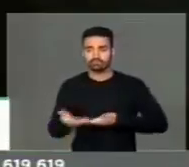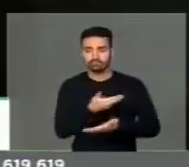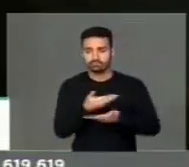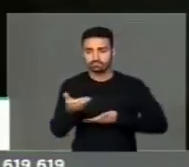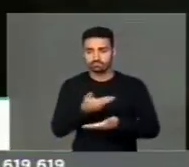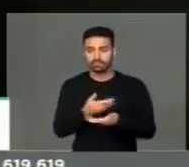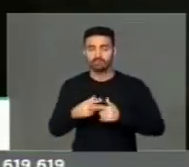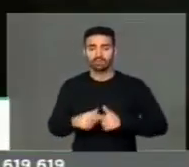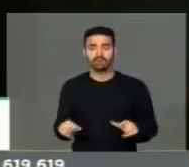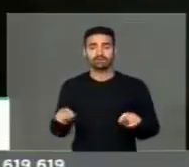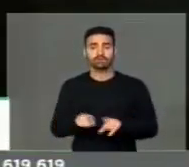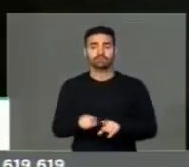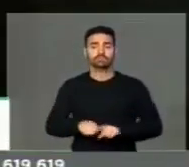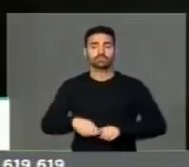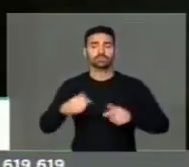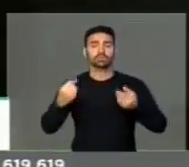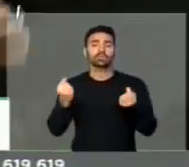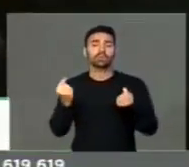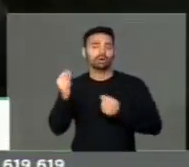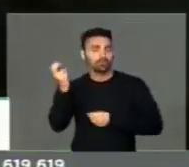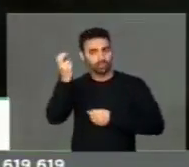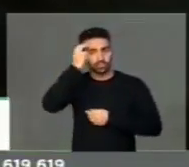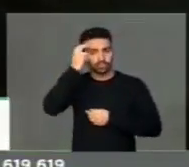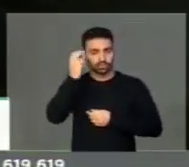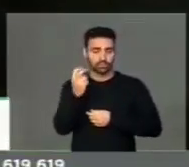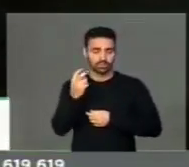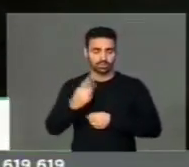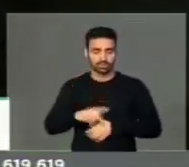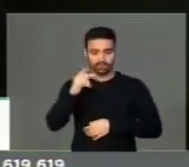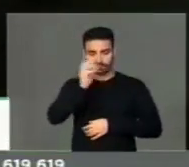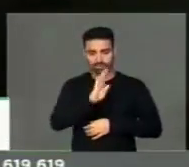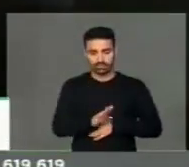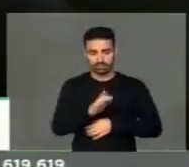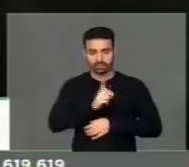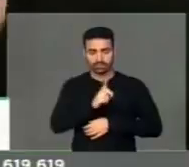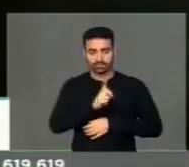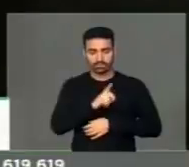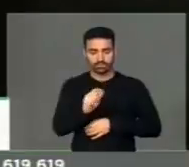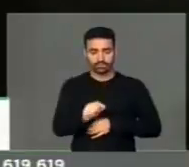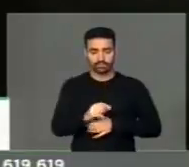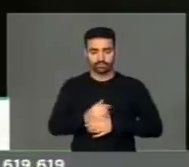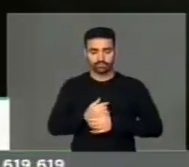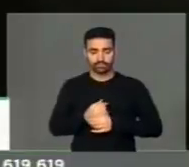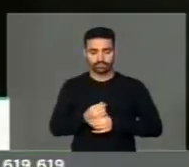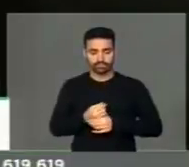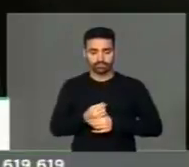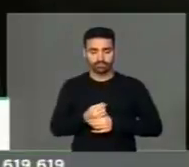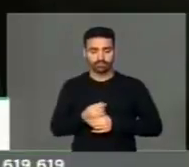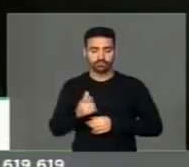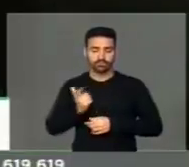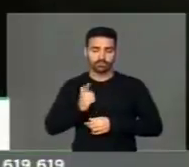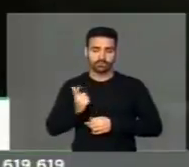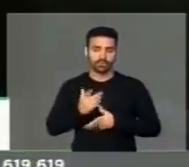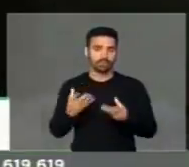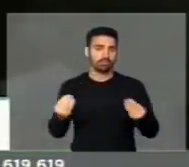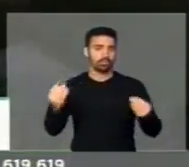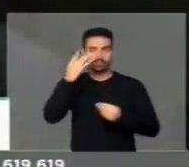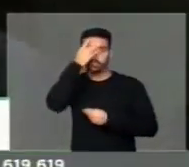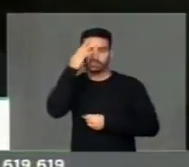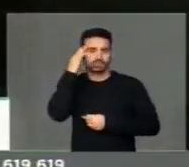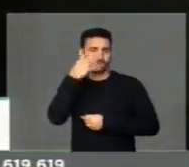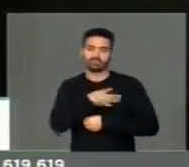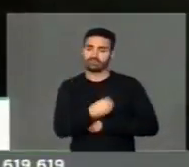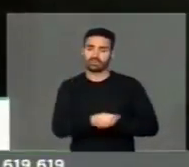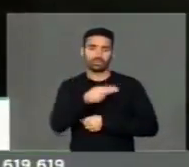também o que é a cultura. Nós temos aqui no Brasil uma descendência muito forte,